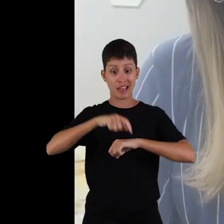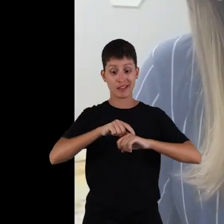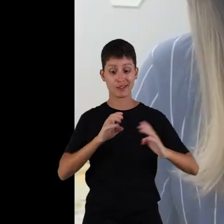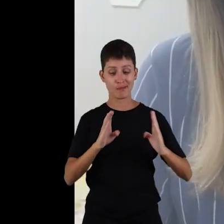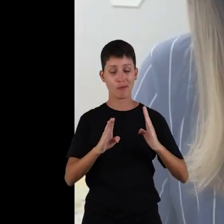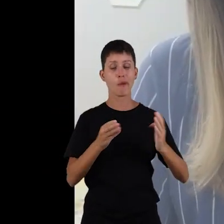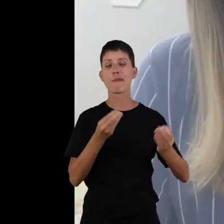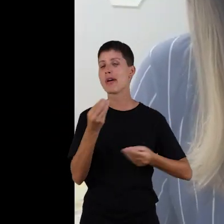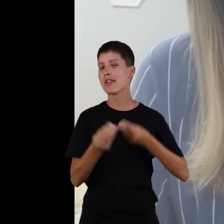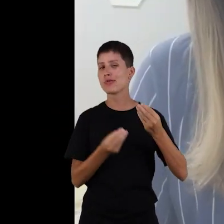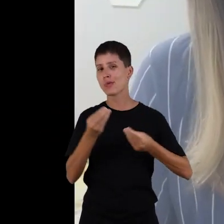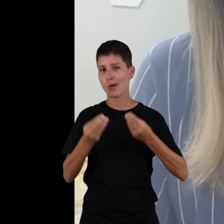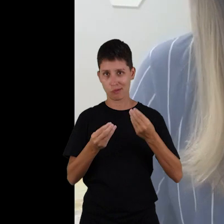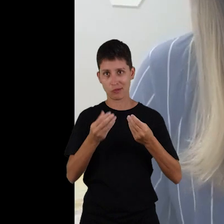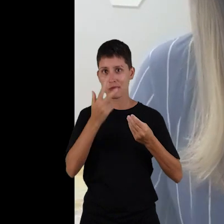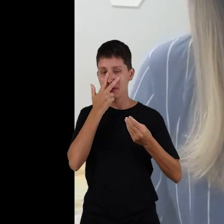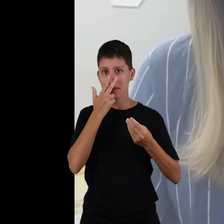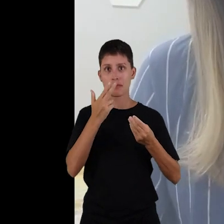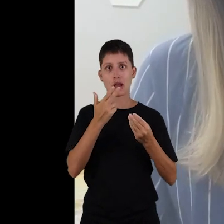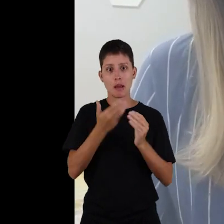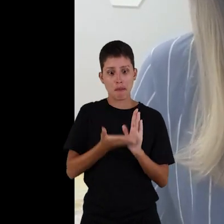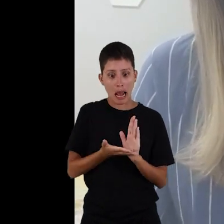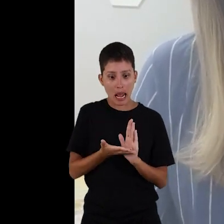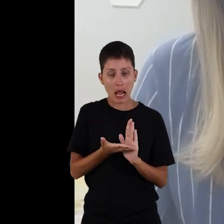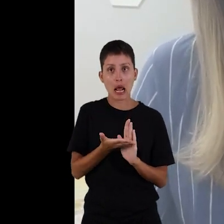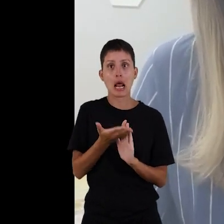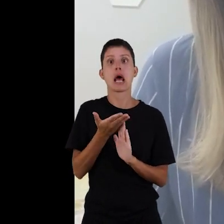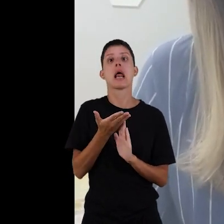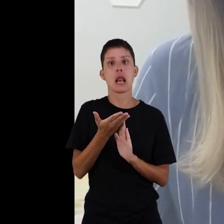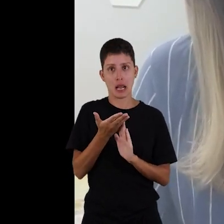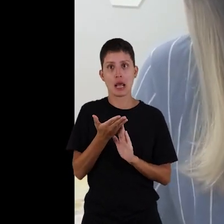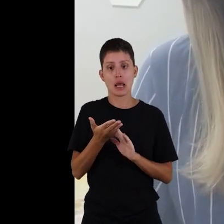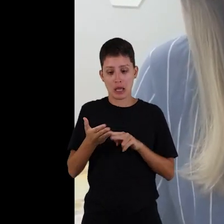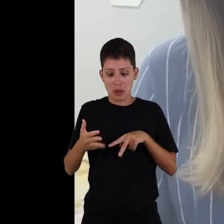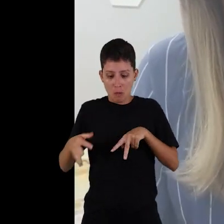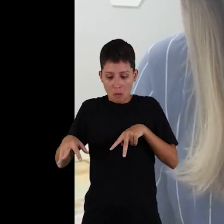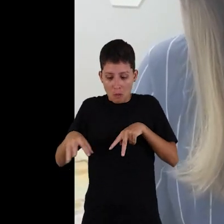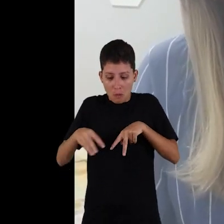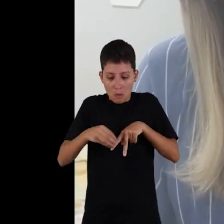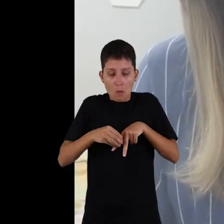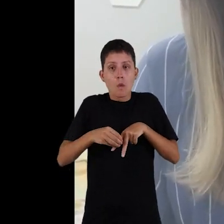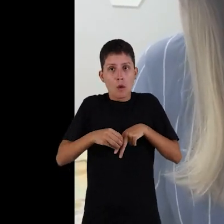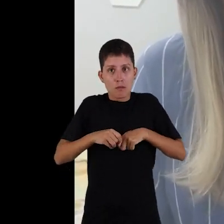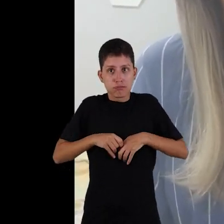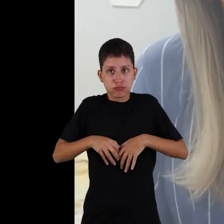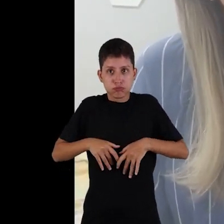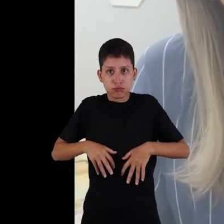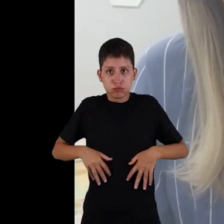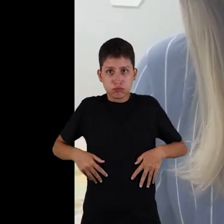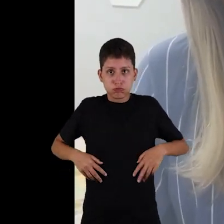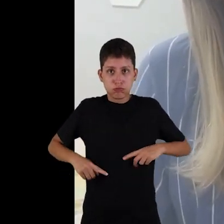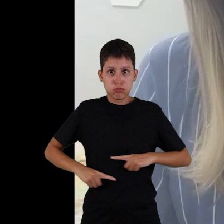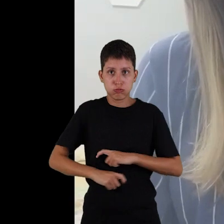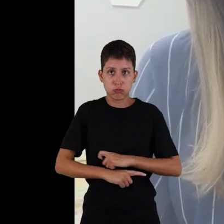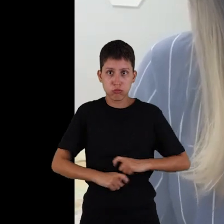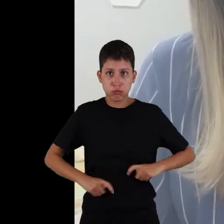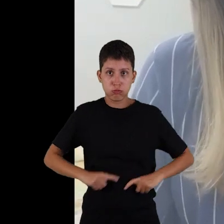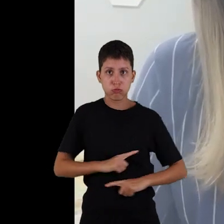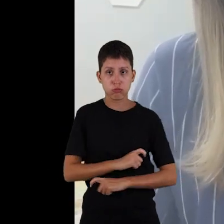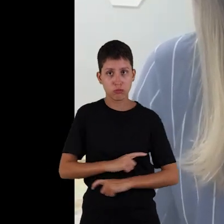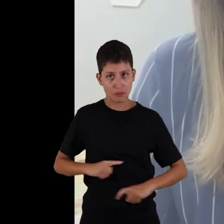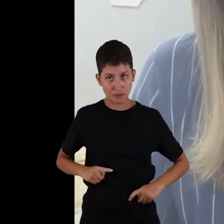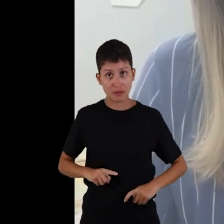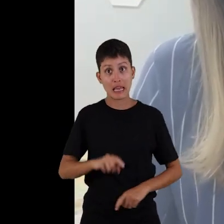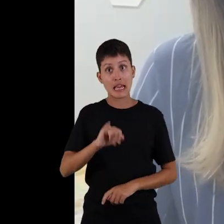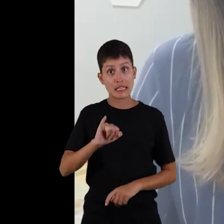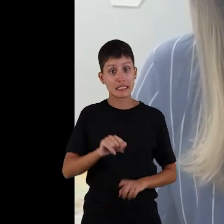aguda é caracterizada pelo aumento da parasitemia, ou seja, existem muitos parasitas dentro, livre da corrente sanguínea. Já